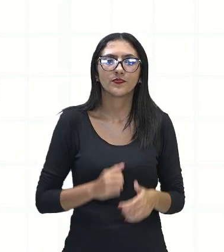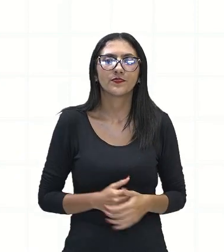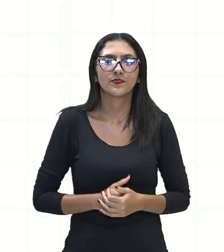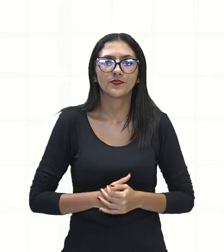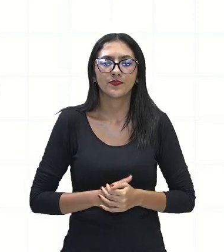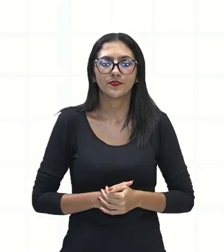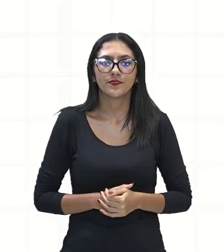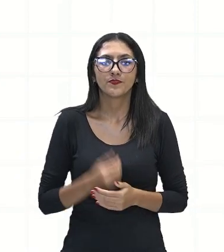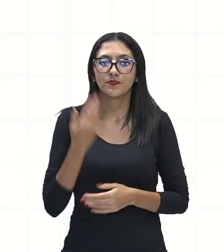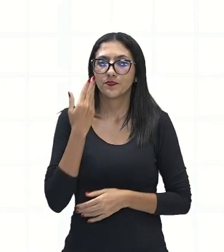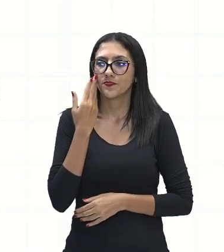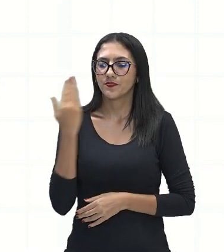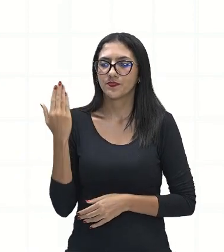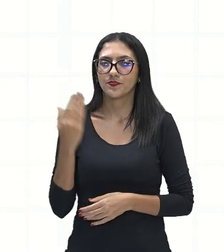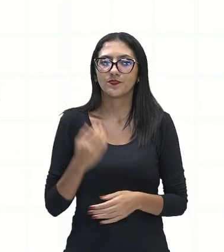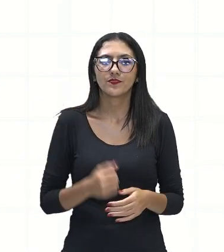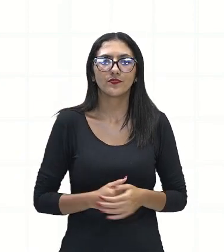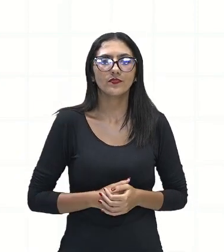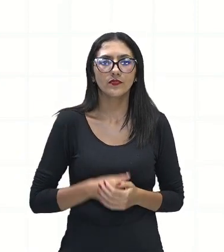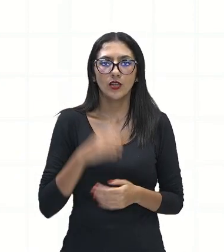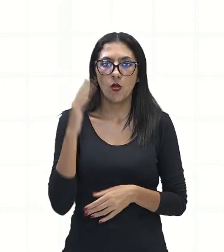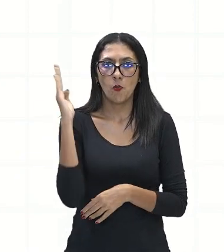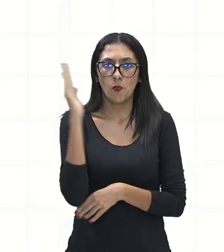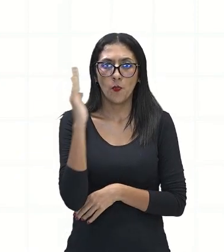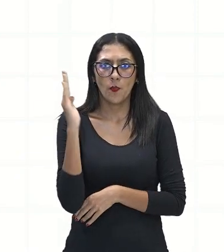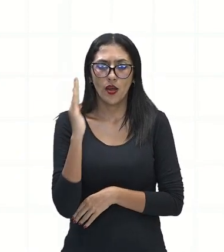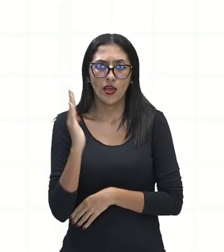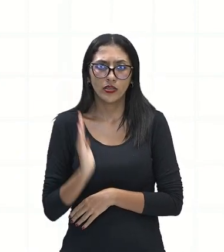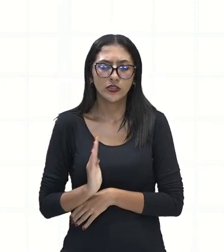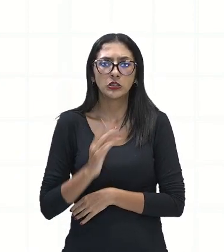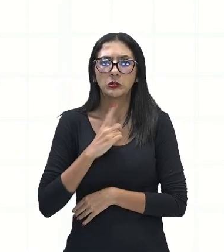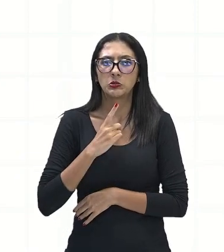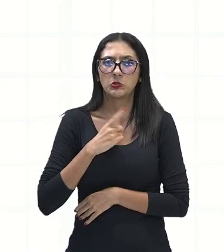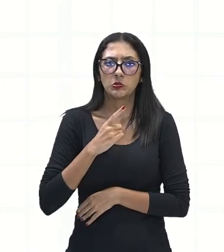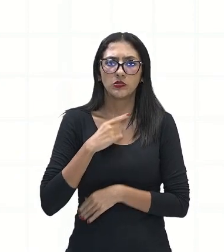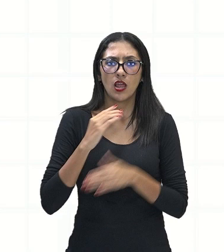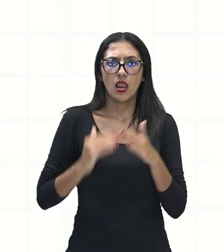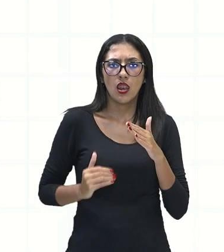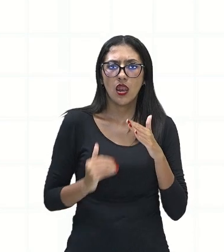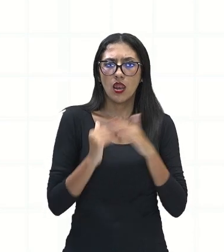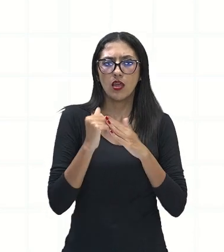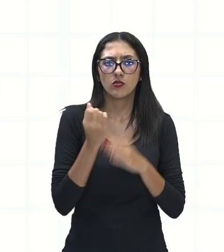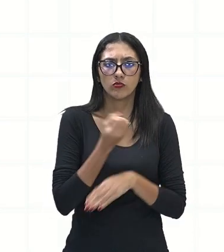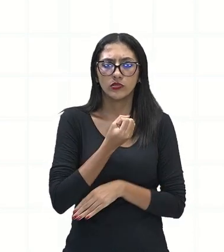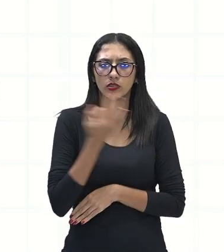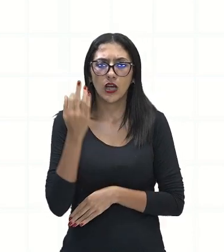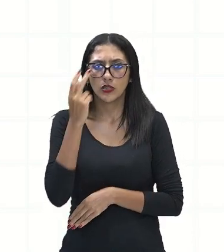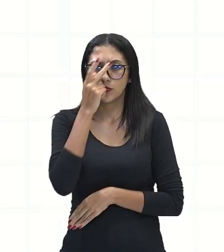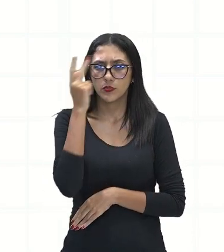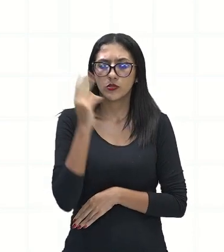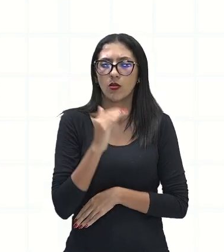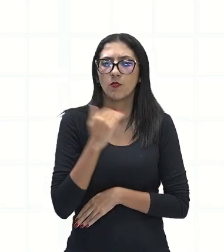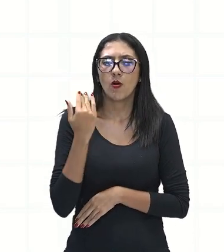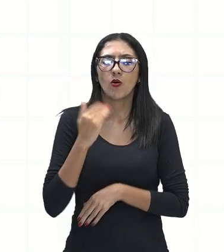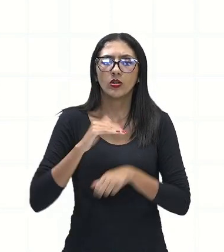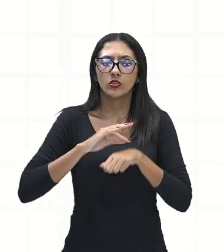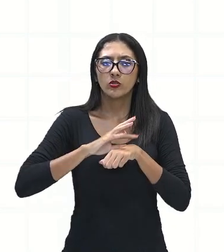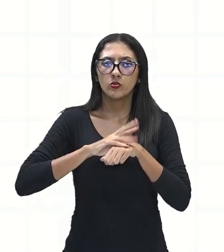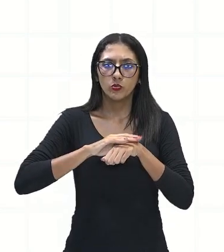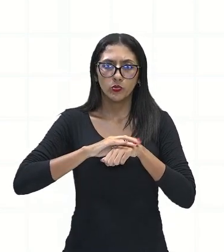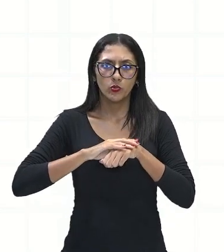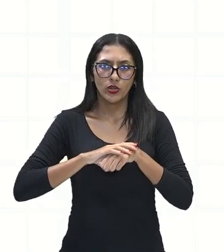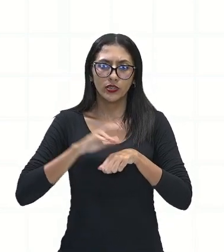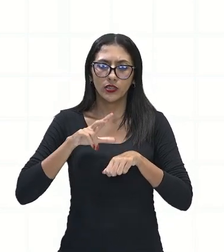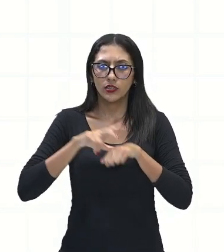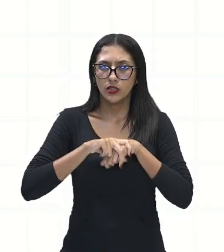Olha aí. O Brasil bate recorde de mortes por dengue em 2023. Então, observe que aqui nós temos